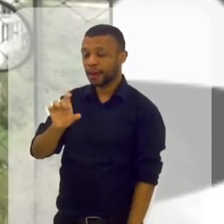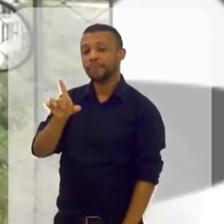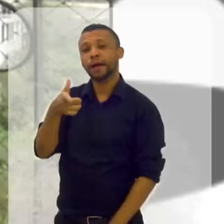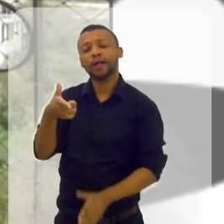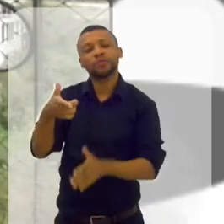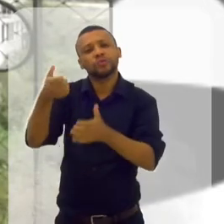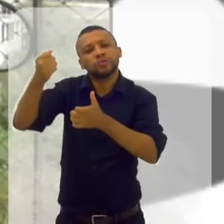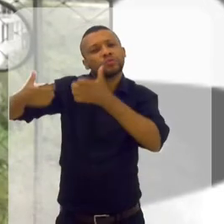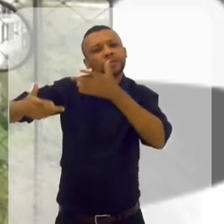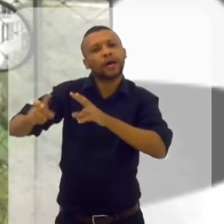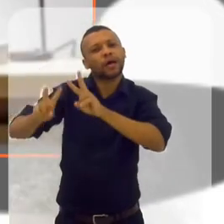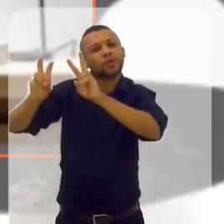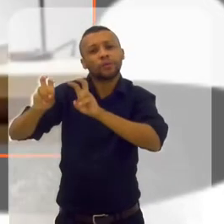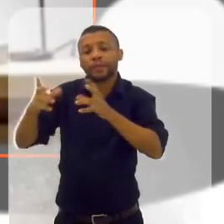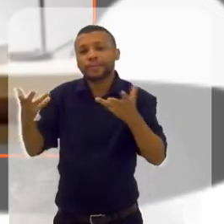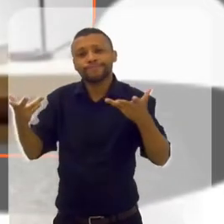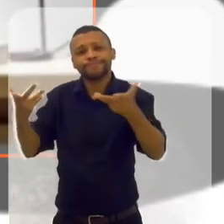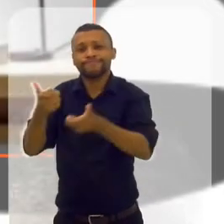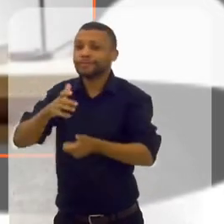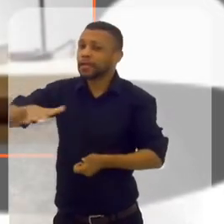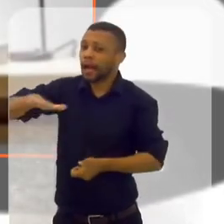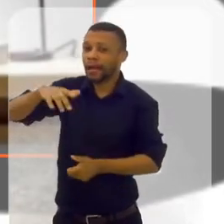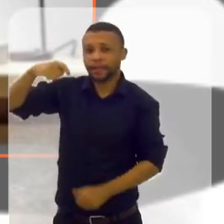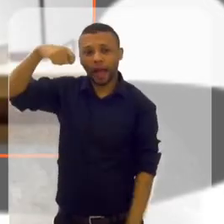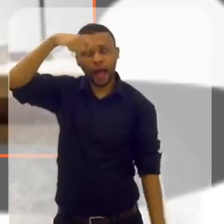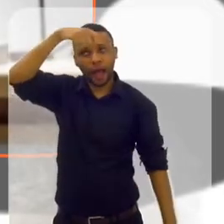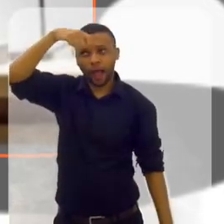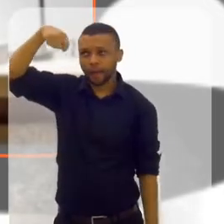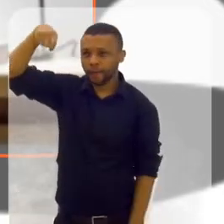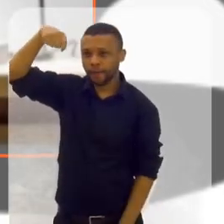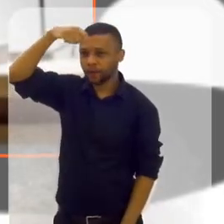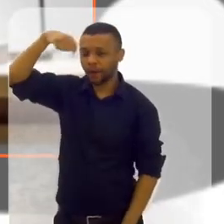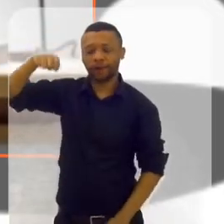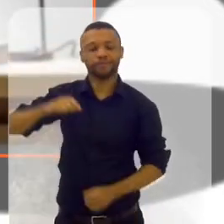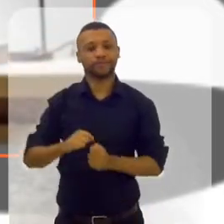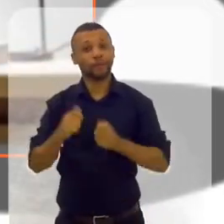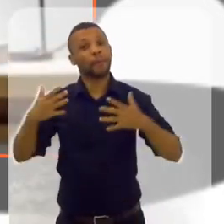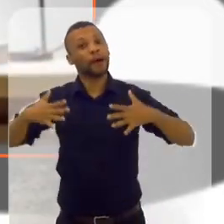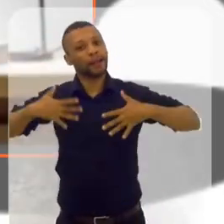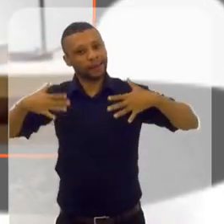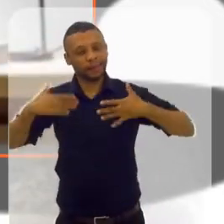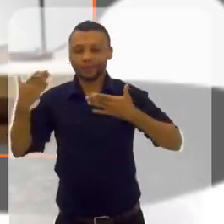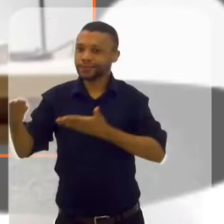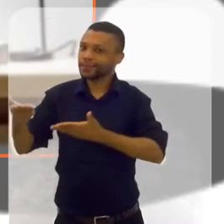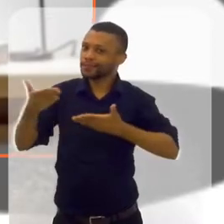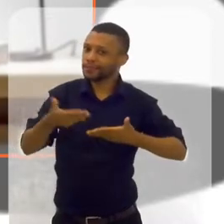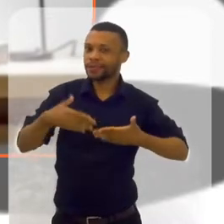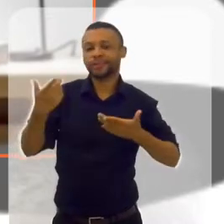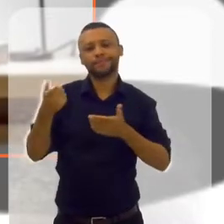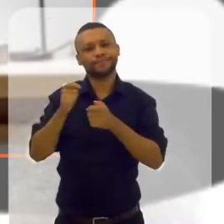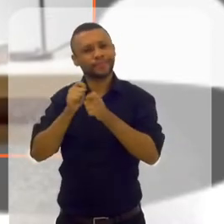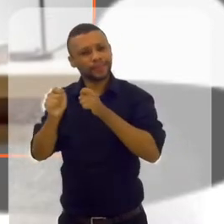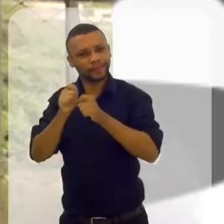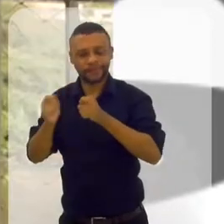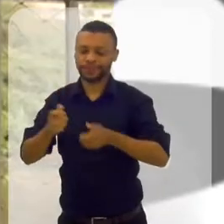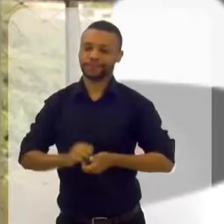incrível mundo da hipnose, Olá Sibeli, que prazer, que alegria te receber aqui nos estúdios da TV Alerja.